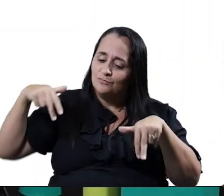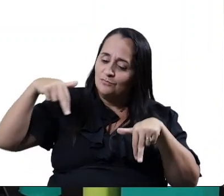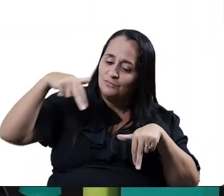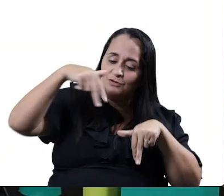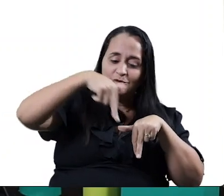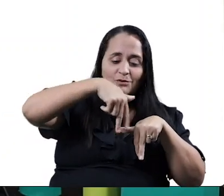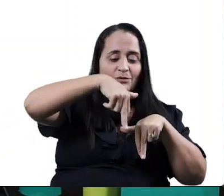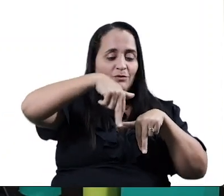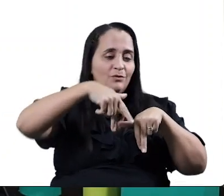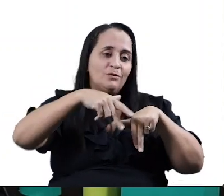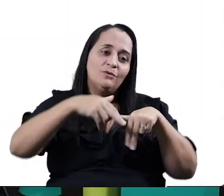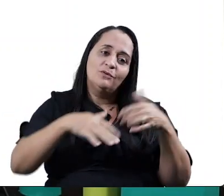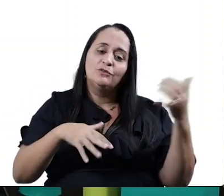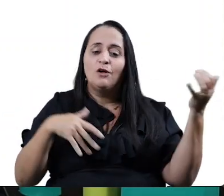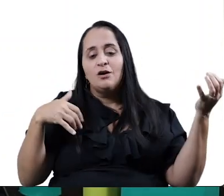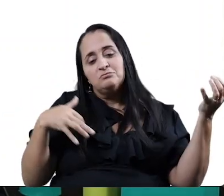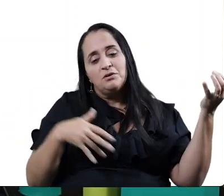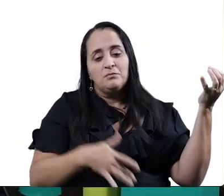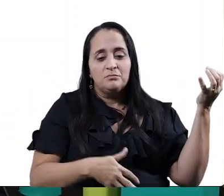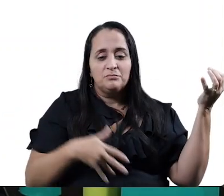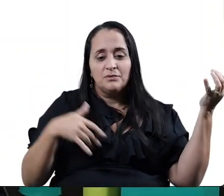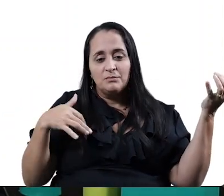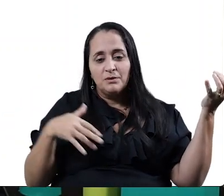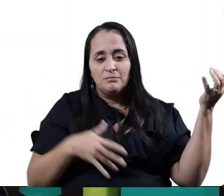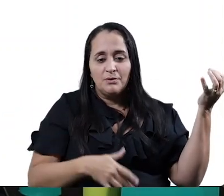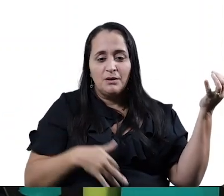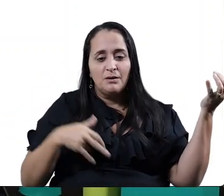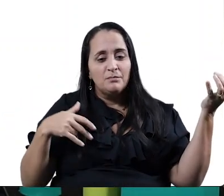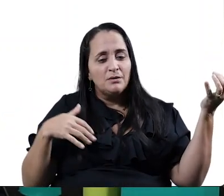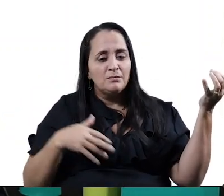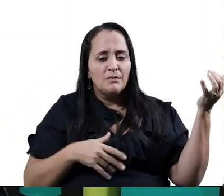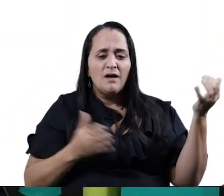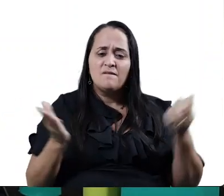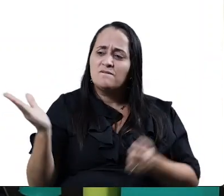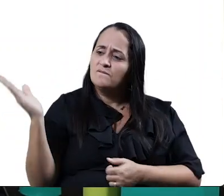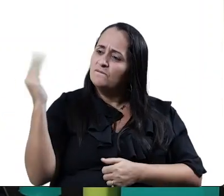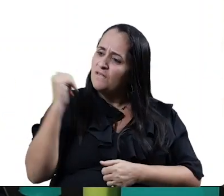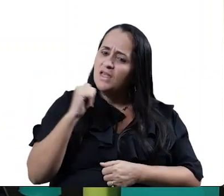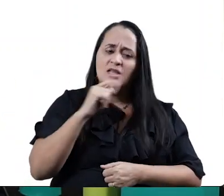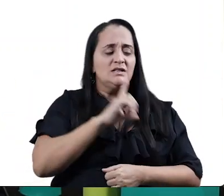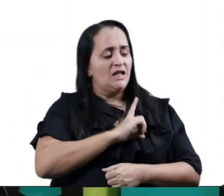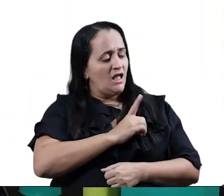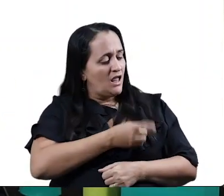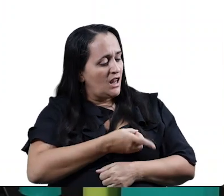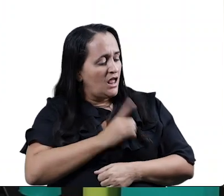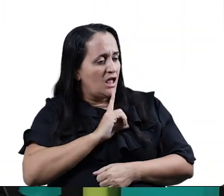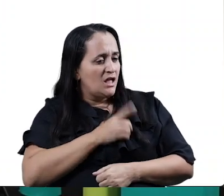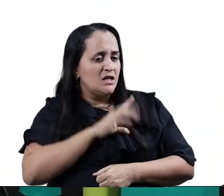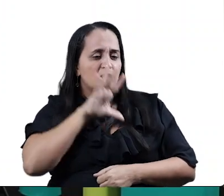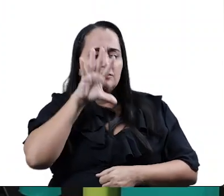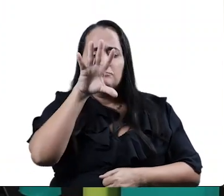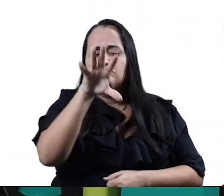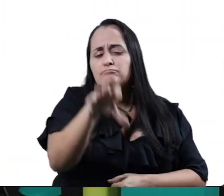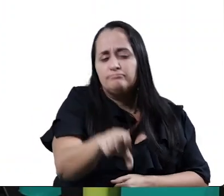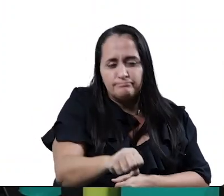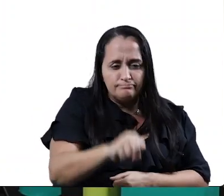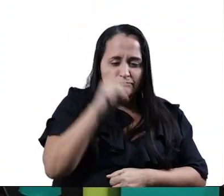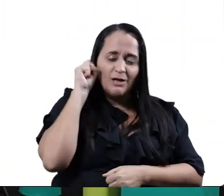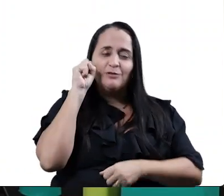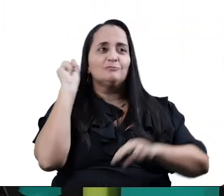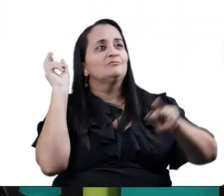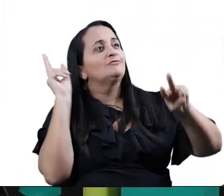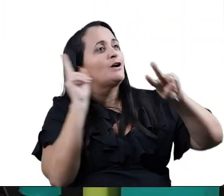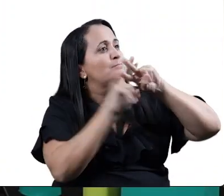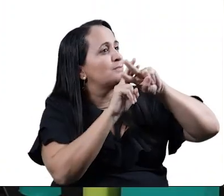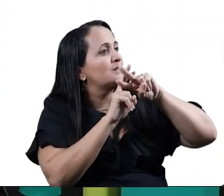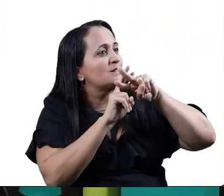roda, tocando seu violão, vem de lá seu delegado, e o Pai